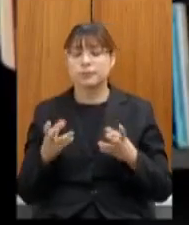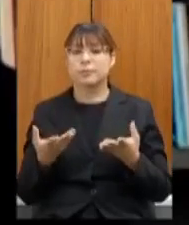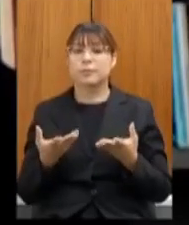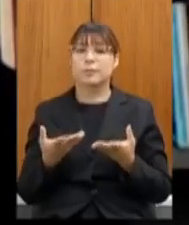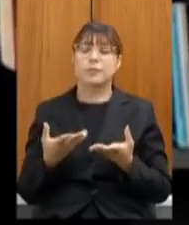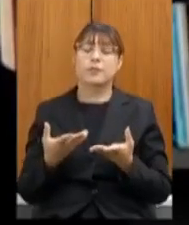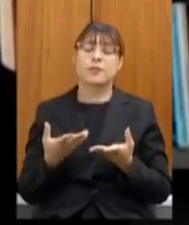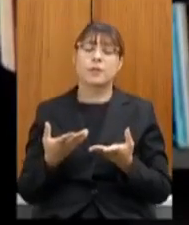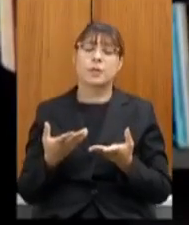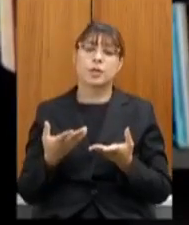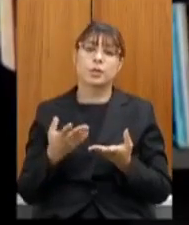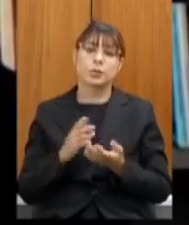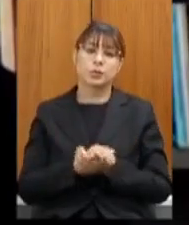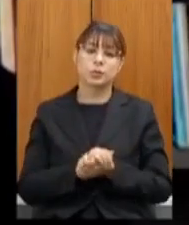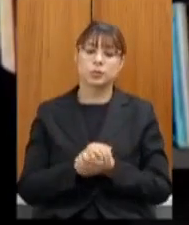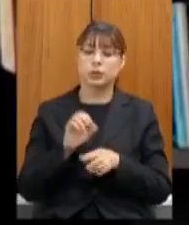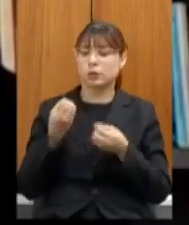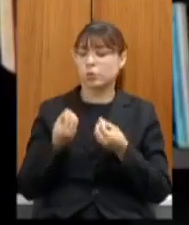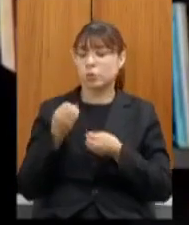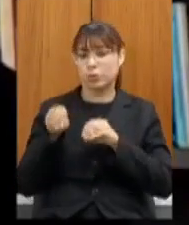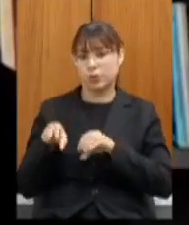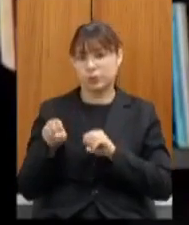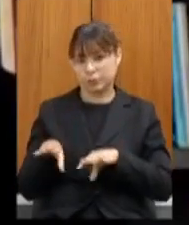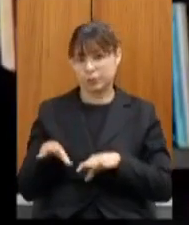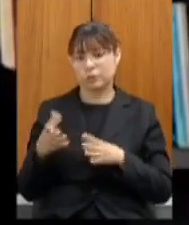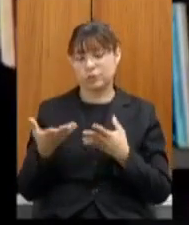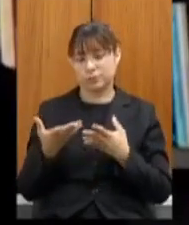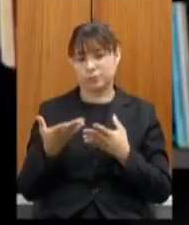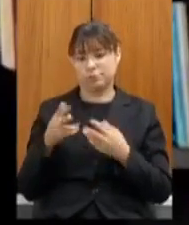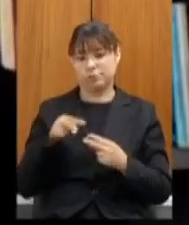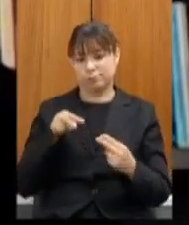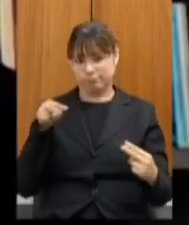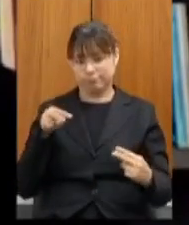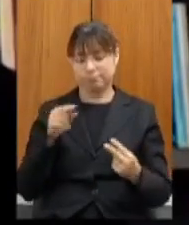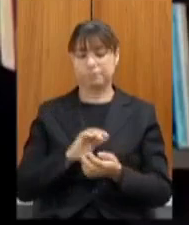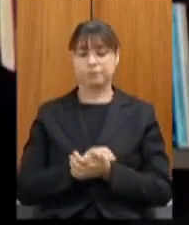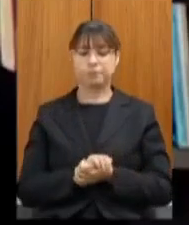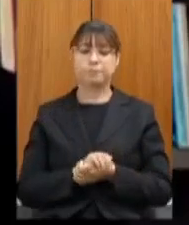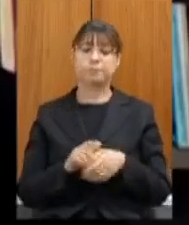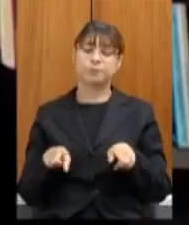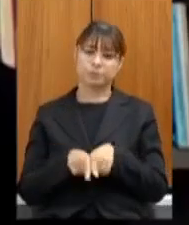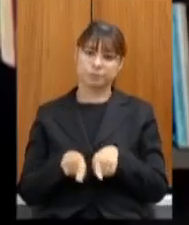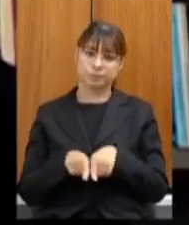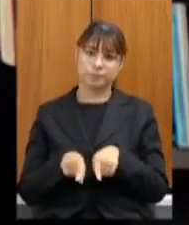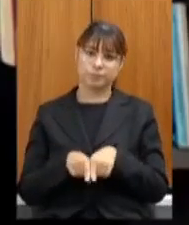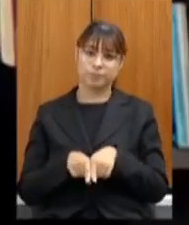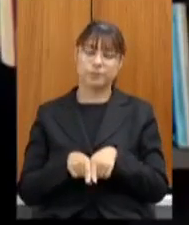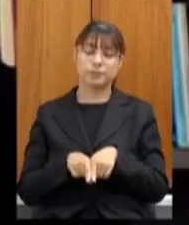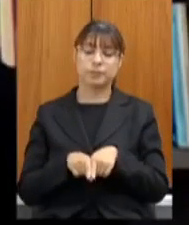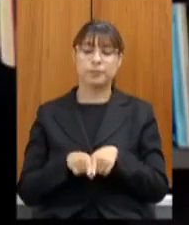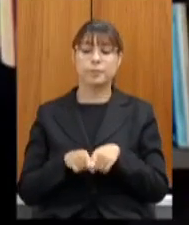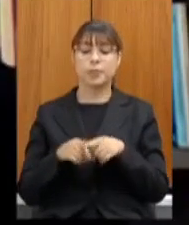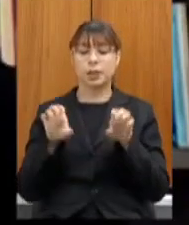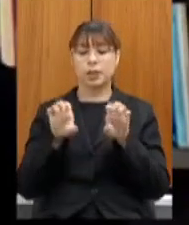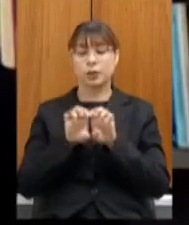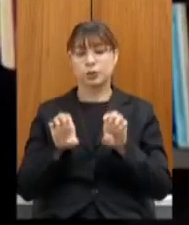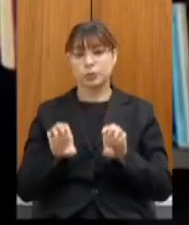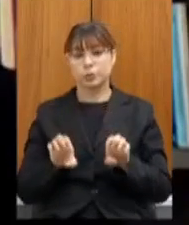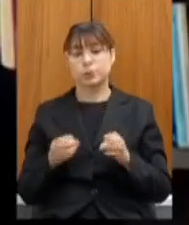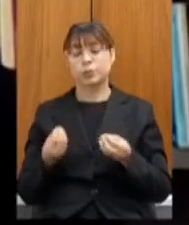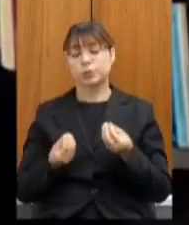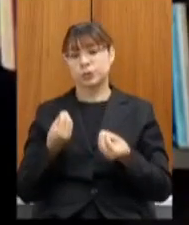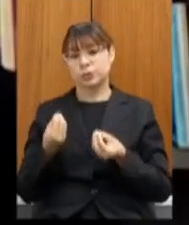a questão da educação de ensino remoto no mesmo molde é uma estrutura de